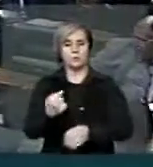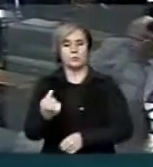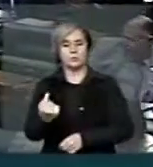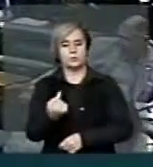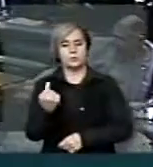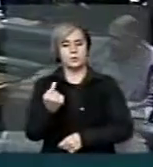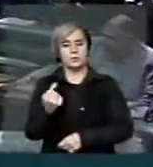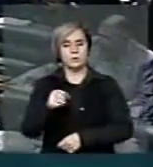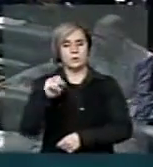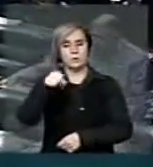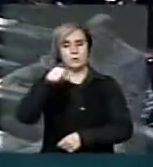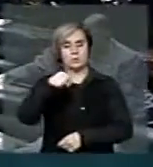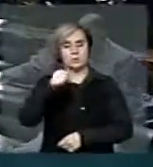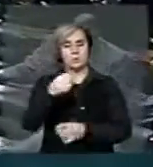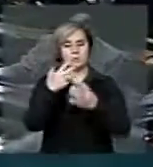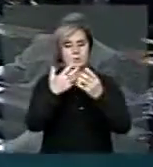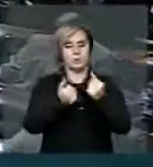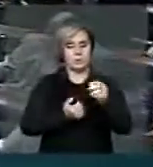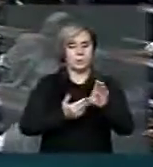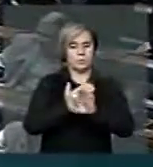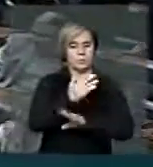sim, a PEC 190.